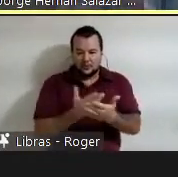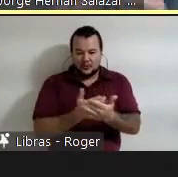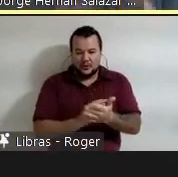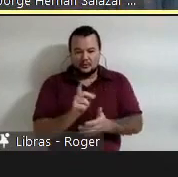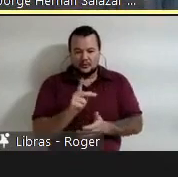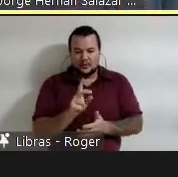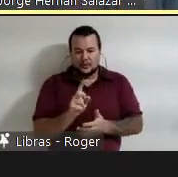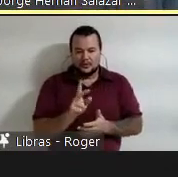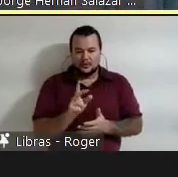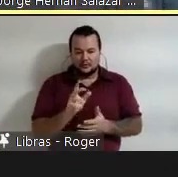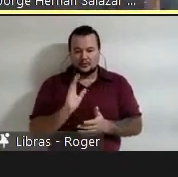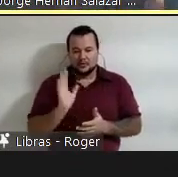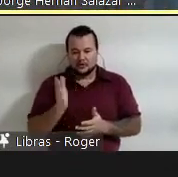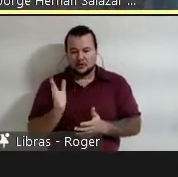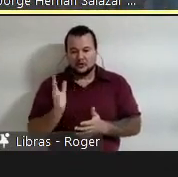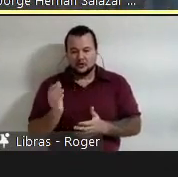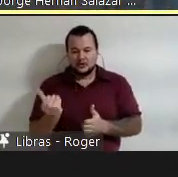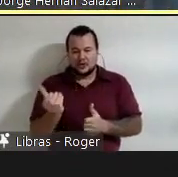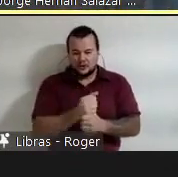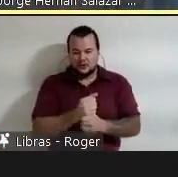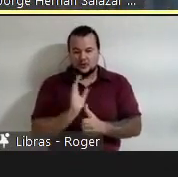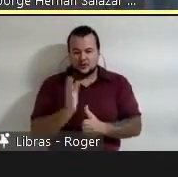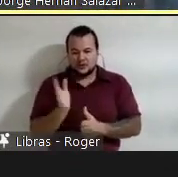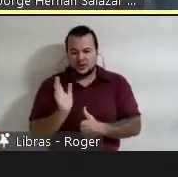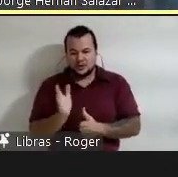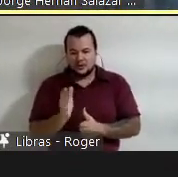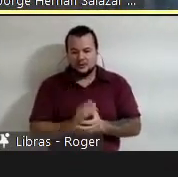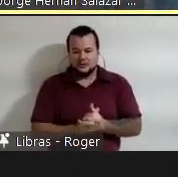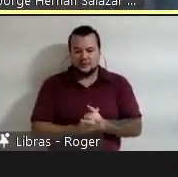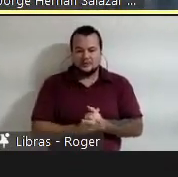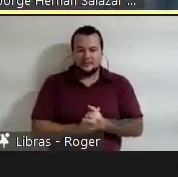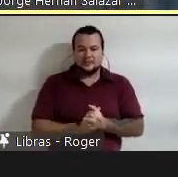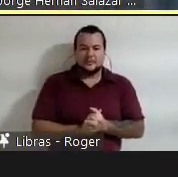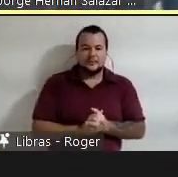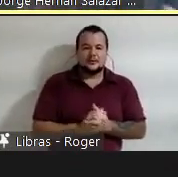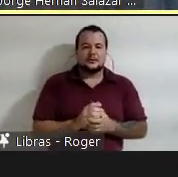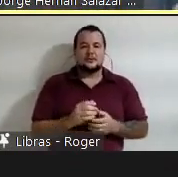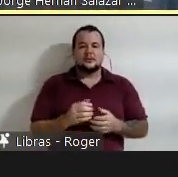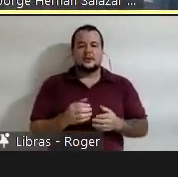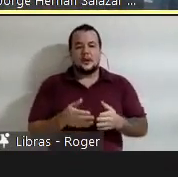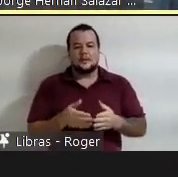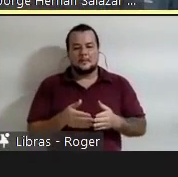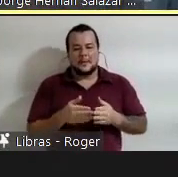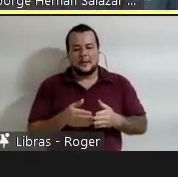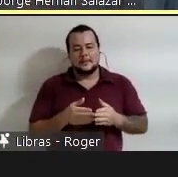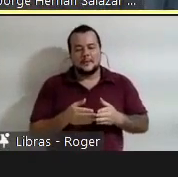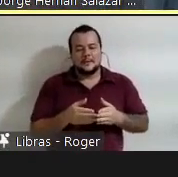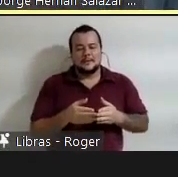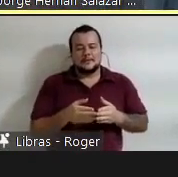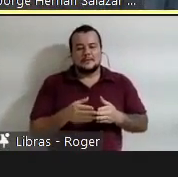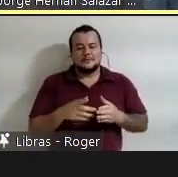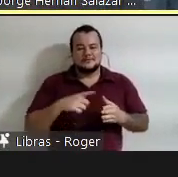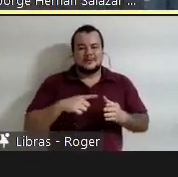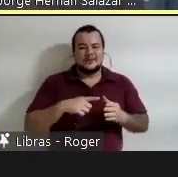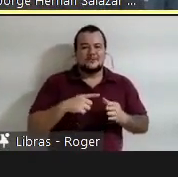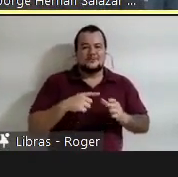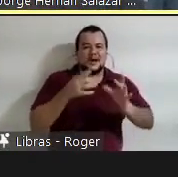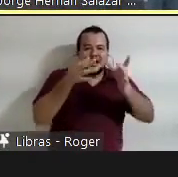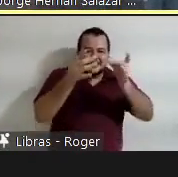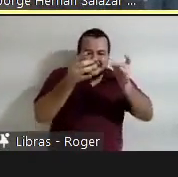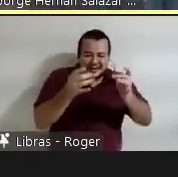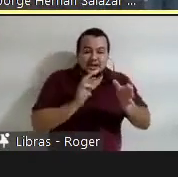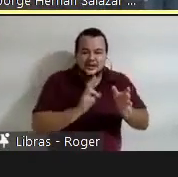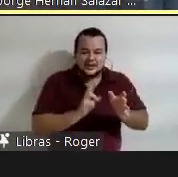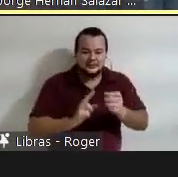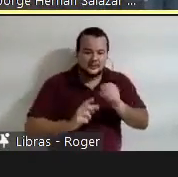a que permite que uma afirmação neutra tenha a categoria de resposta. é a a